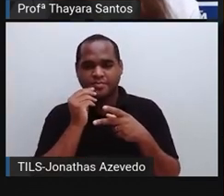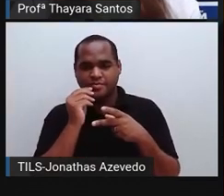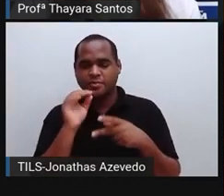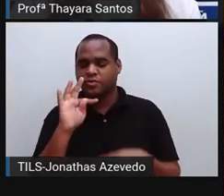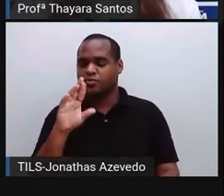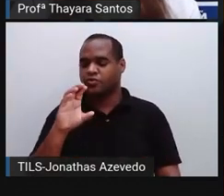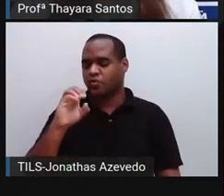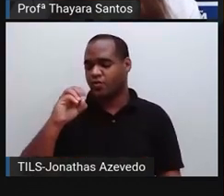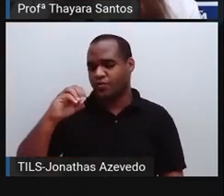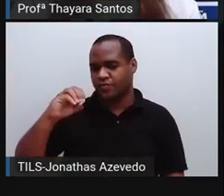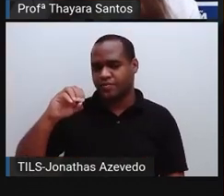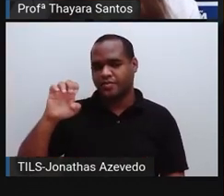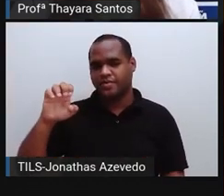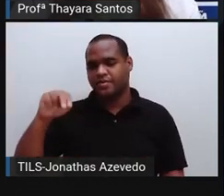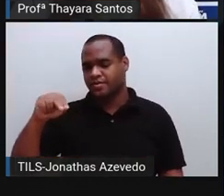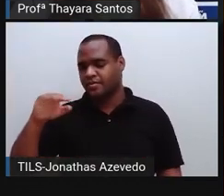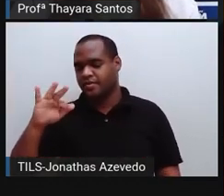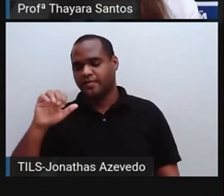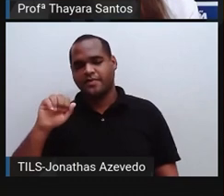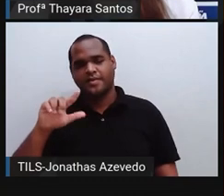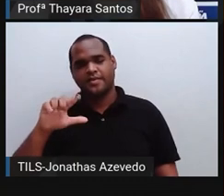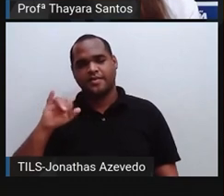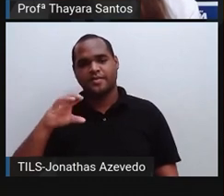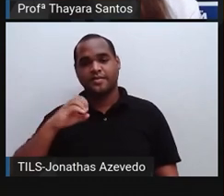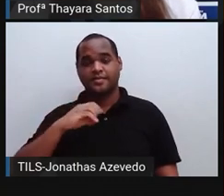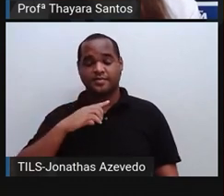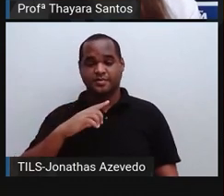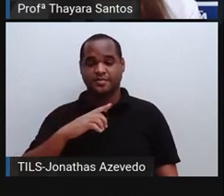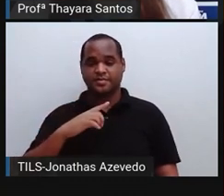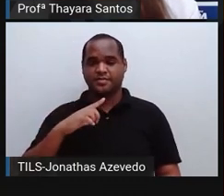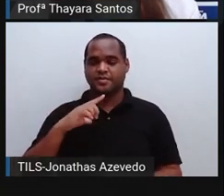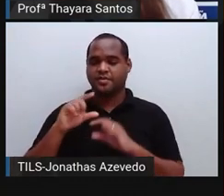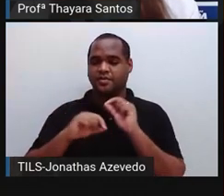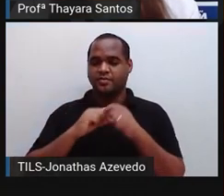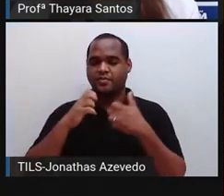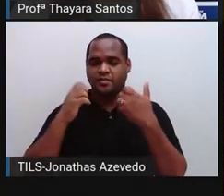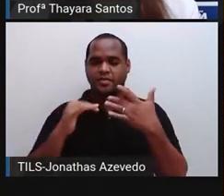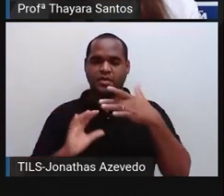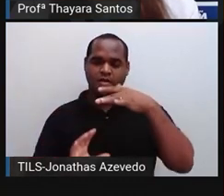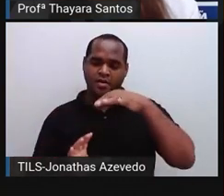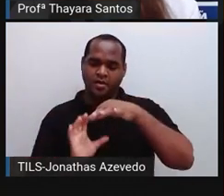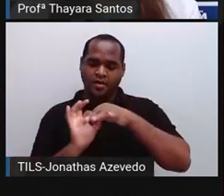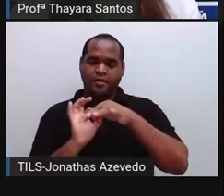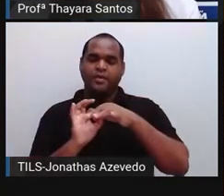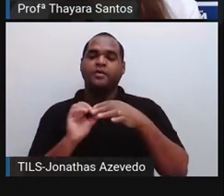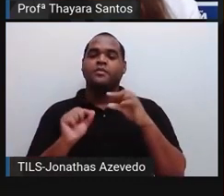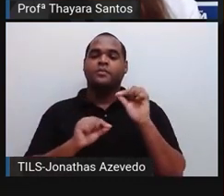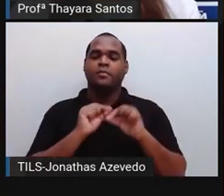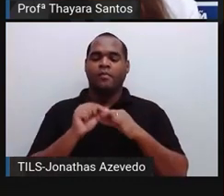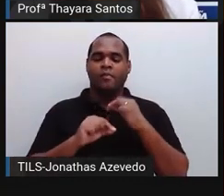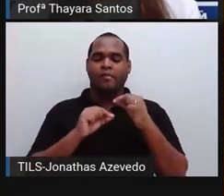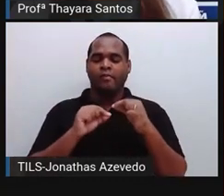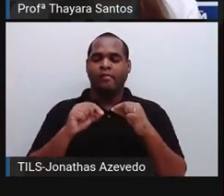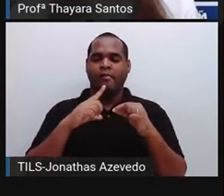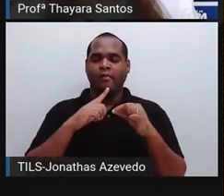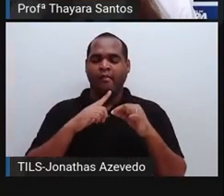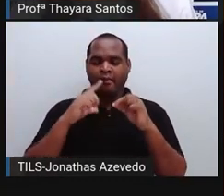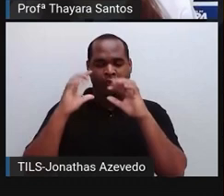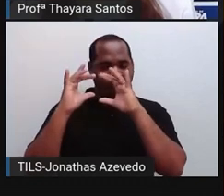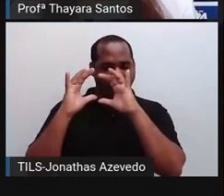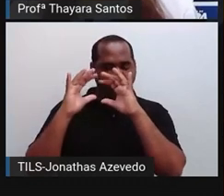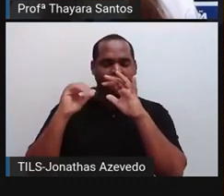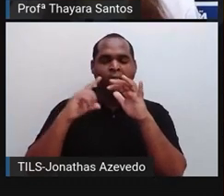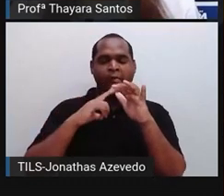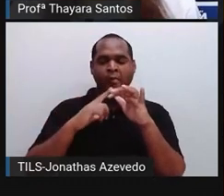é isso. O tronco encefálico é formado pela ponte, que é o que vai conectar o nosso cérebro com a